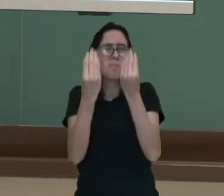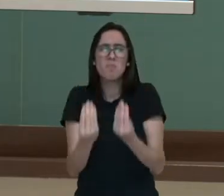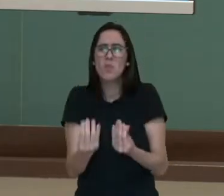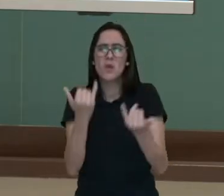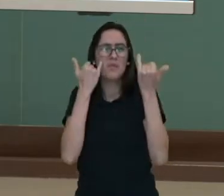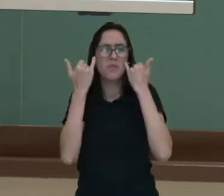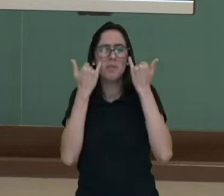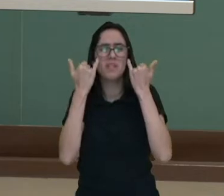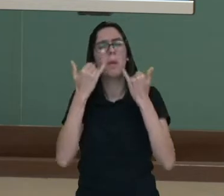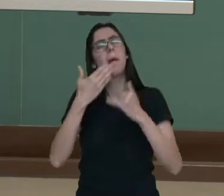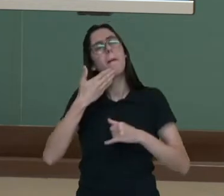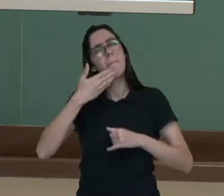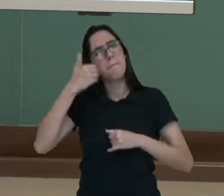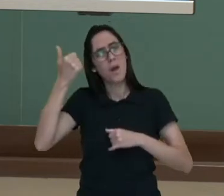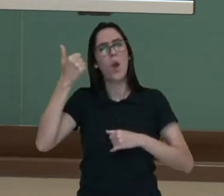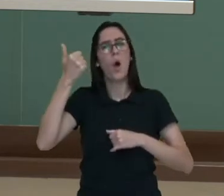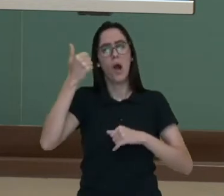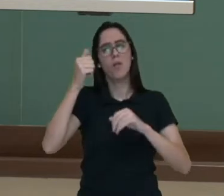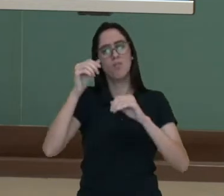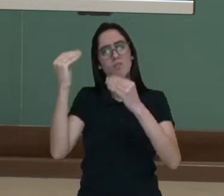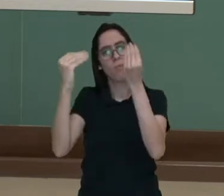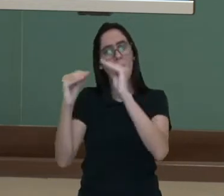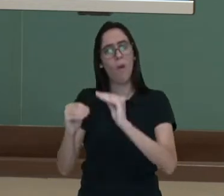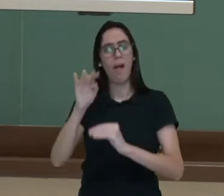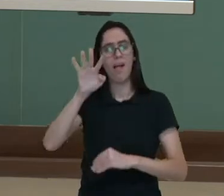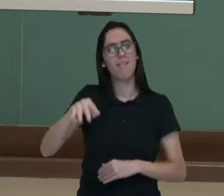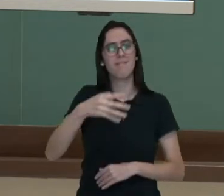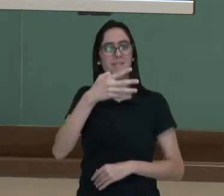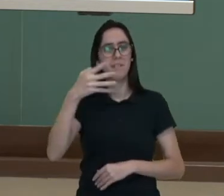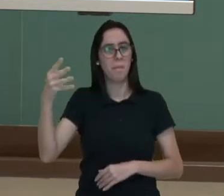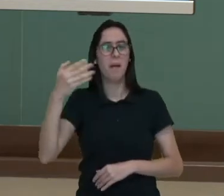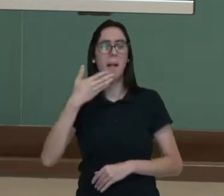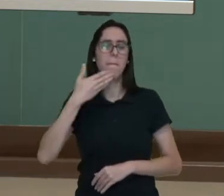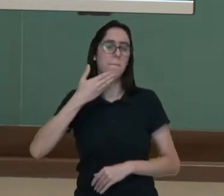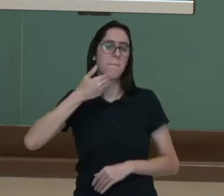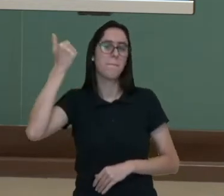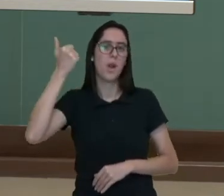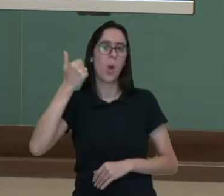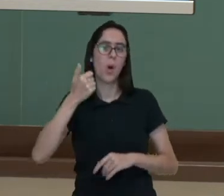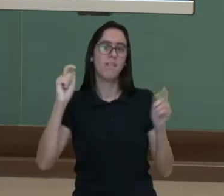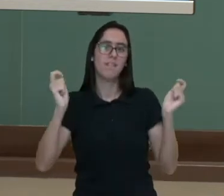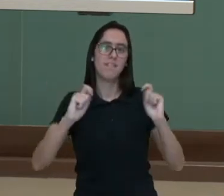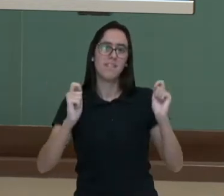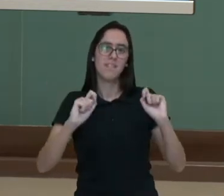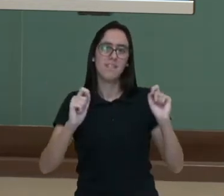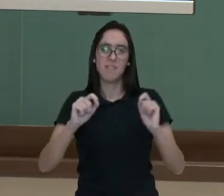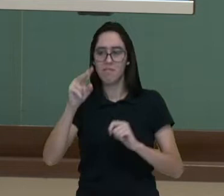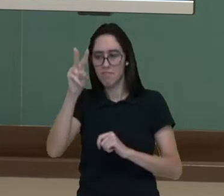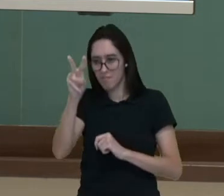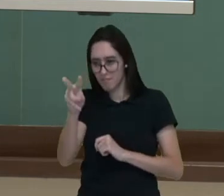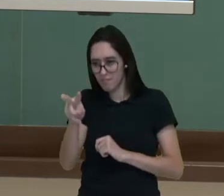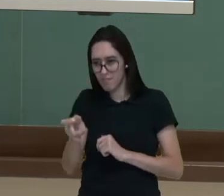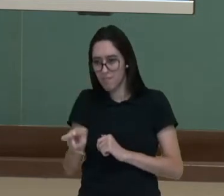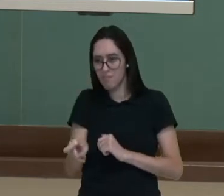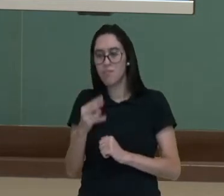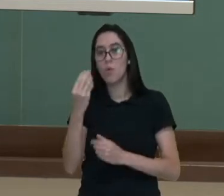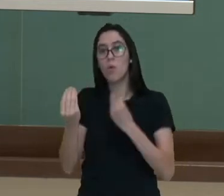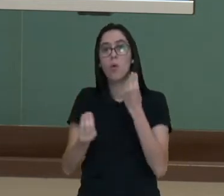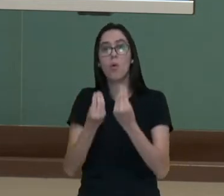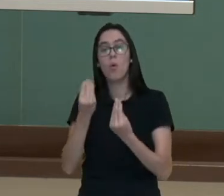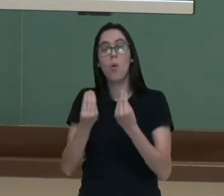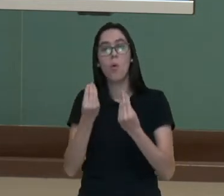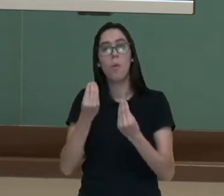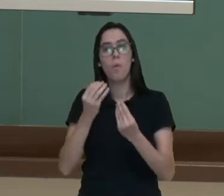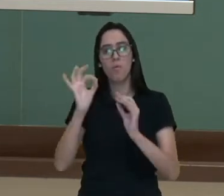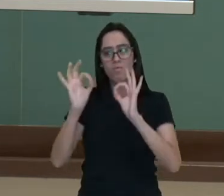fica mais fácil de visualizar nessa tabela, uma vez que podemos concentrar nessas buscas em uma única linha